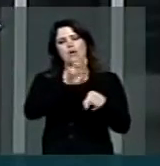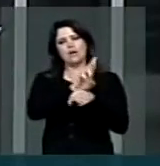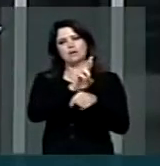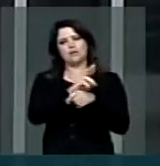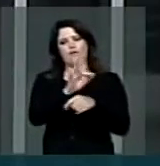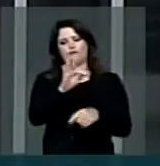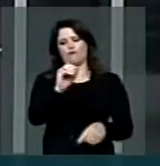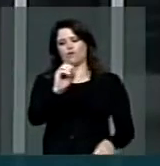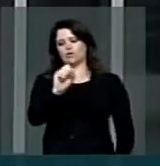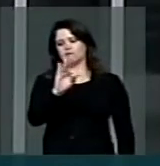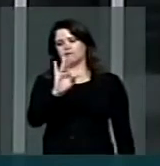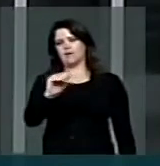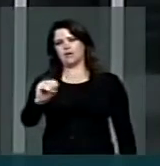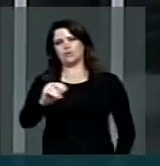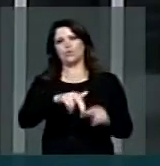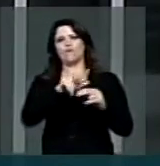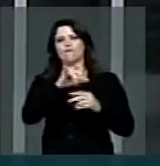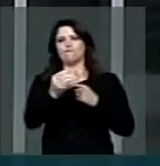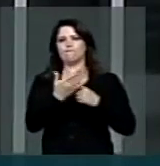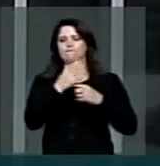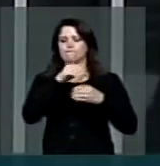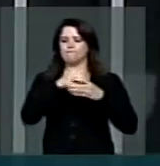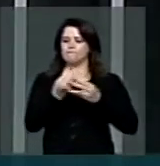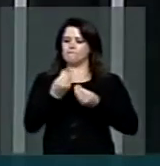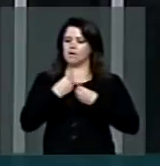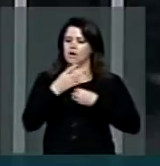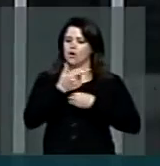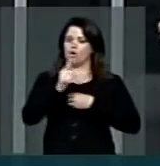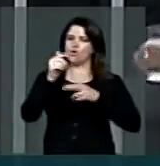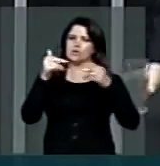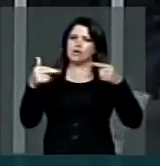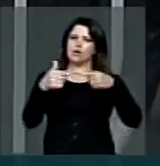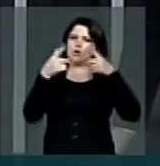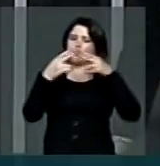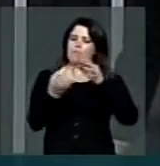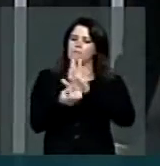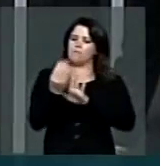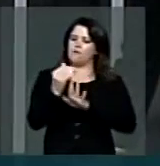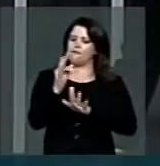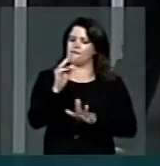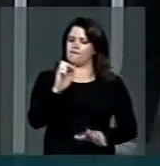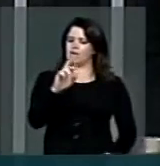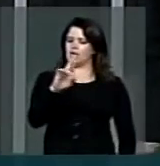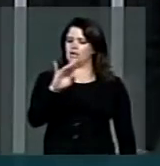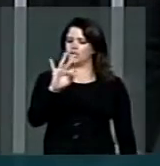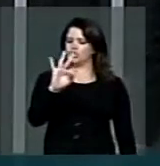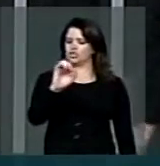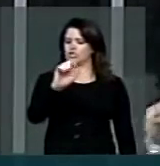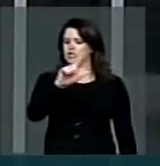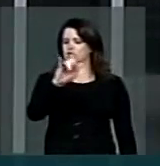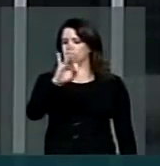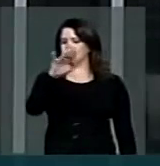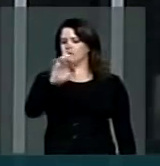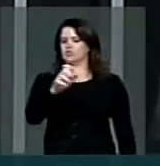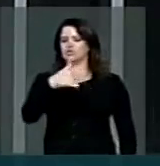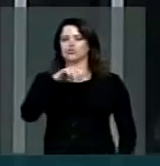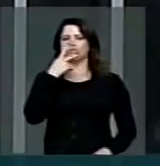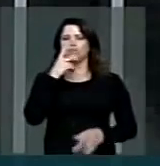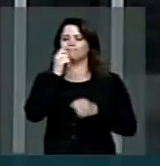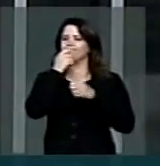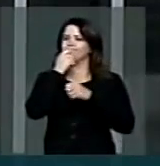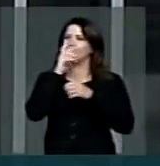fosfato, o que nos colocaria em outro patamar da produção de fertilizantes, setor em que somos totalmente